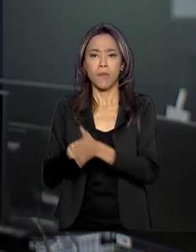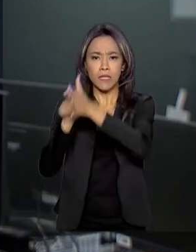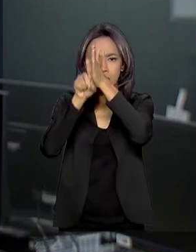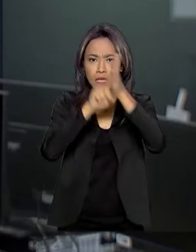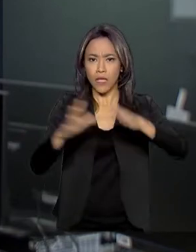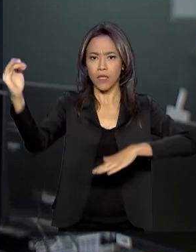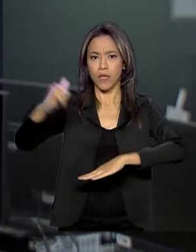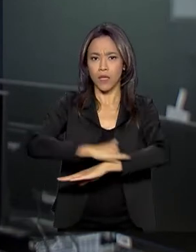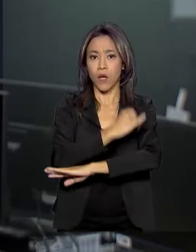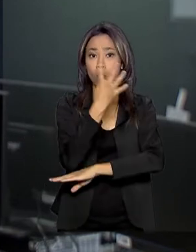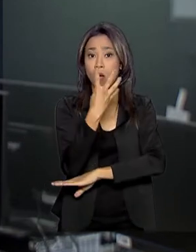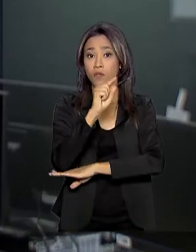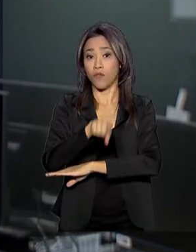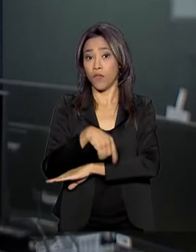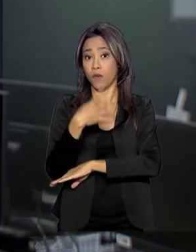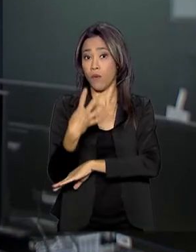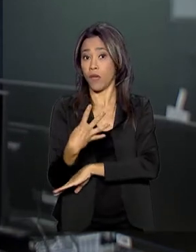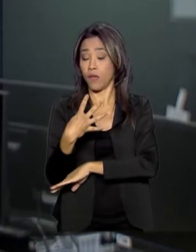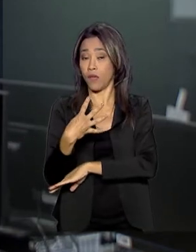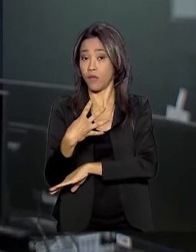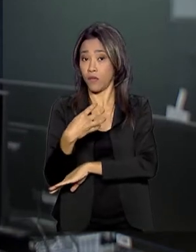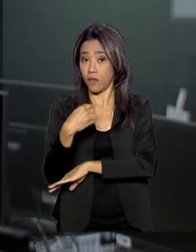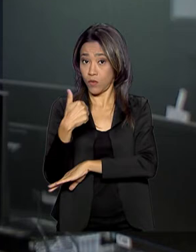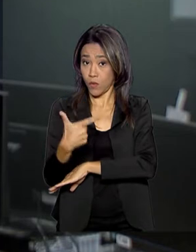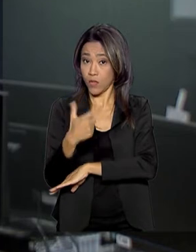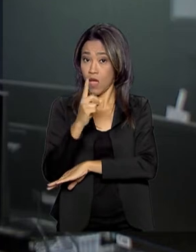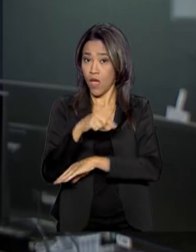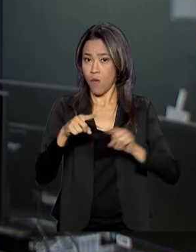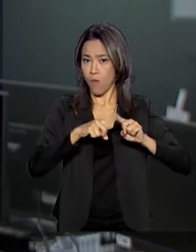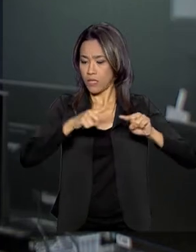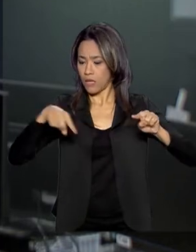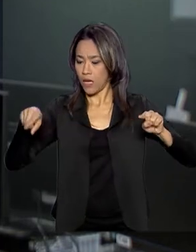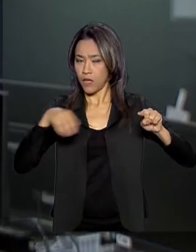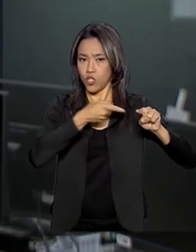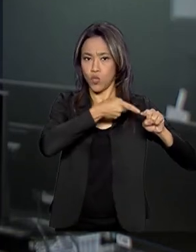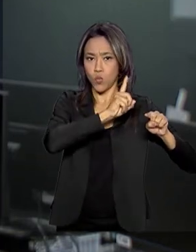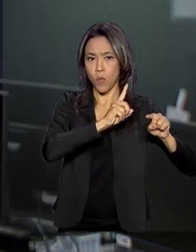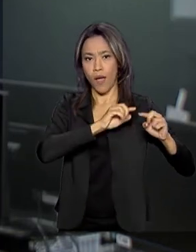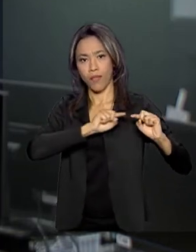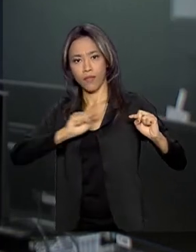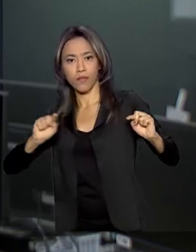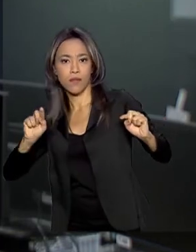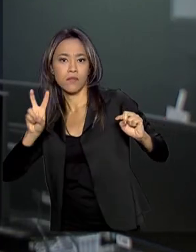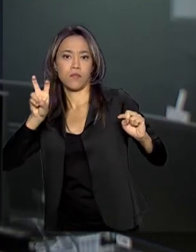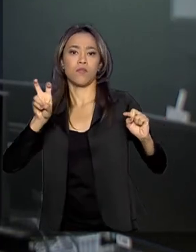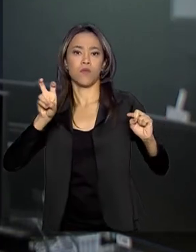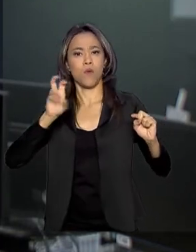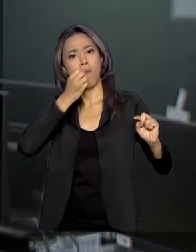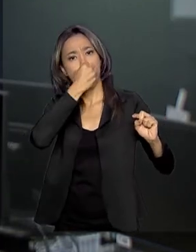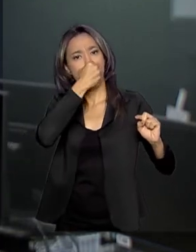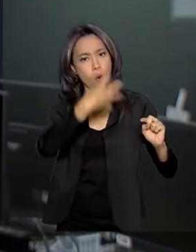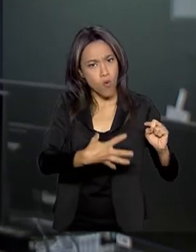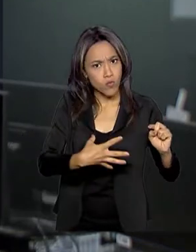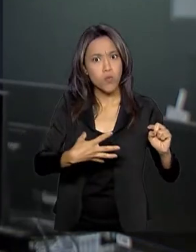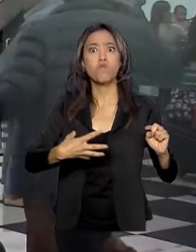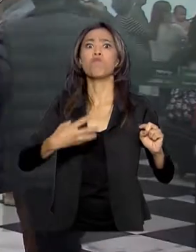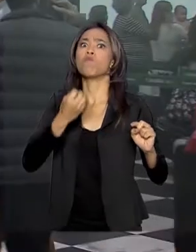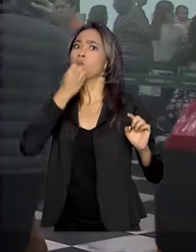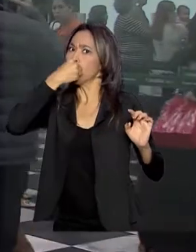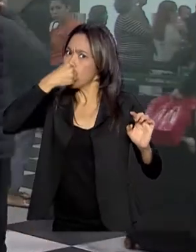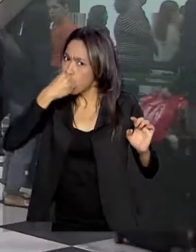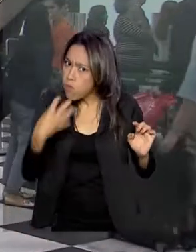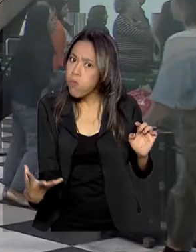,42, numa escala que vai de 1 a 5. Isso significa que os aeroportos são considerados bons, ou muito bons, para